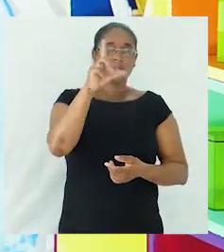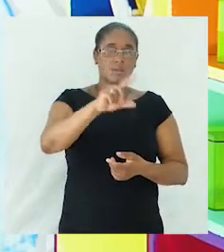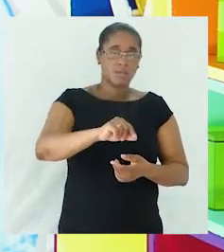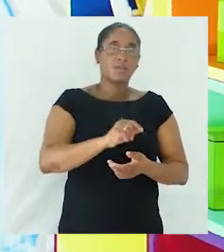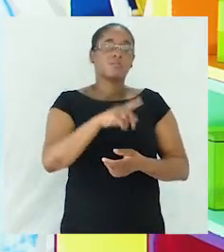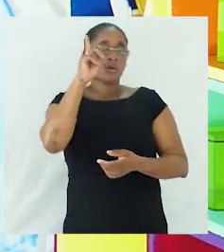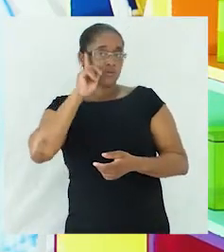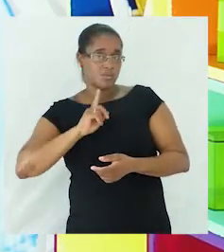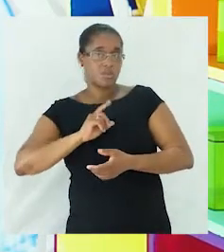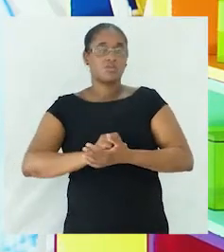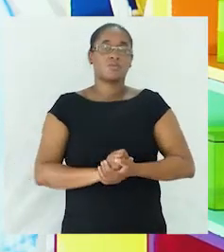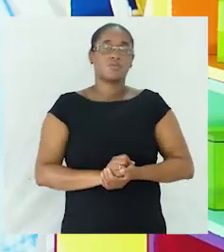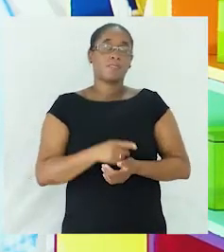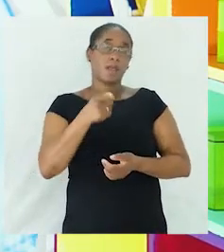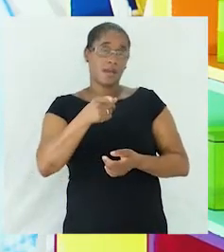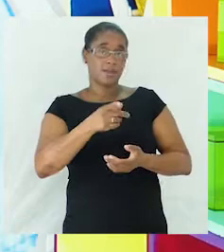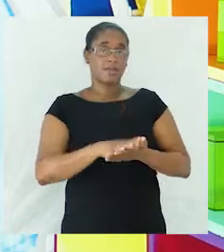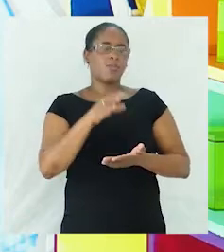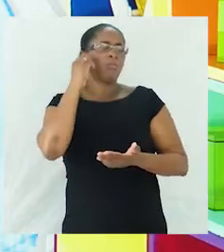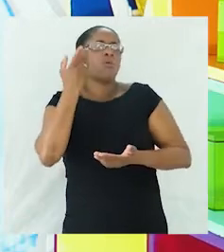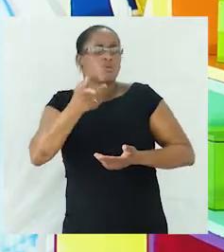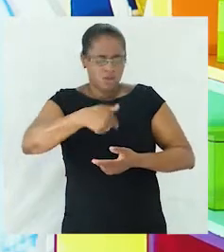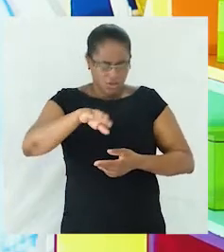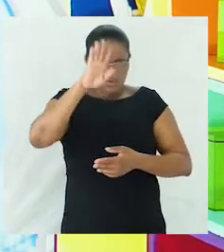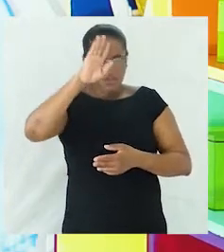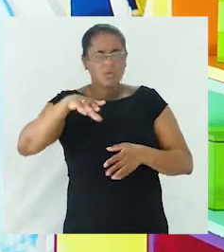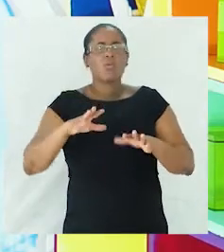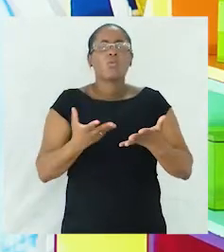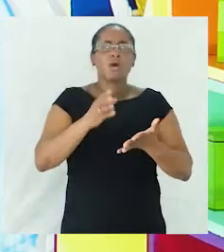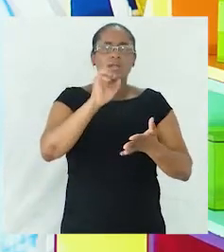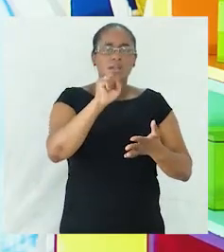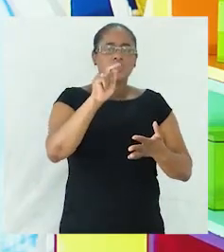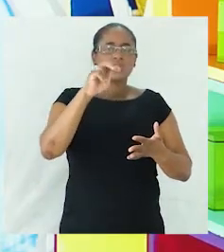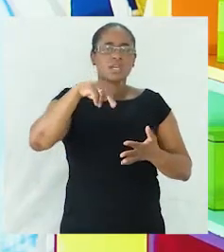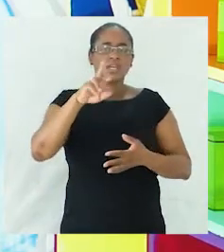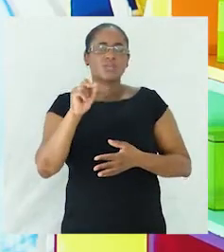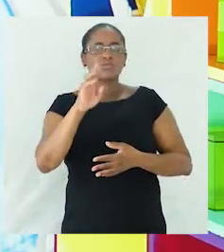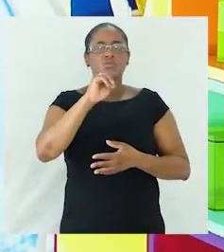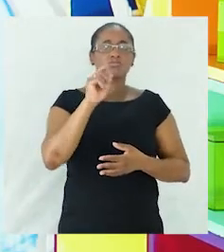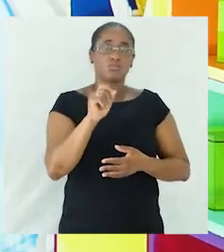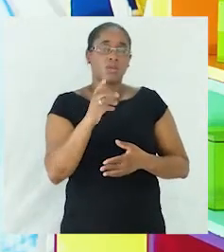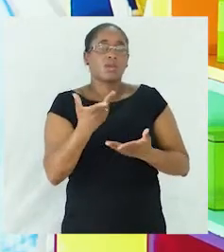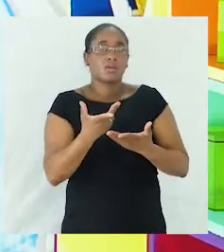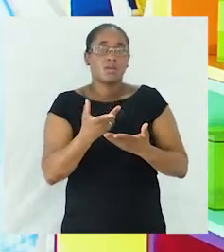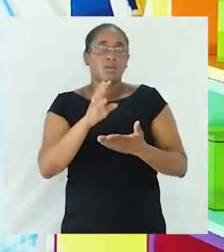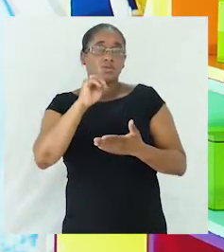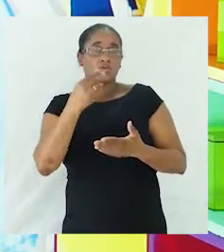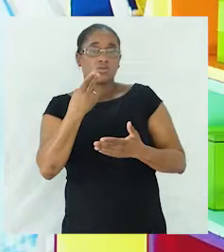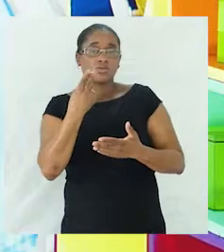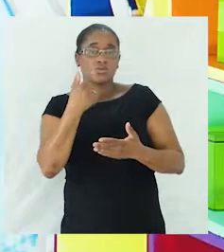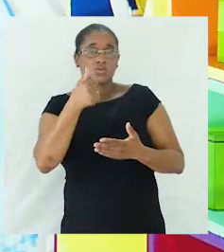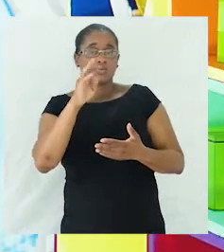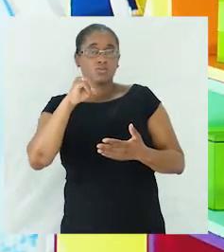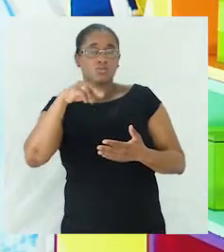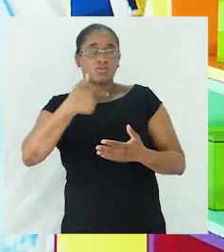também para o feminino. Aí, como é que vamos saber qual é o gênero do substantivo? O substantivo já vai-se recorrer